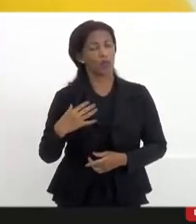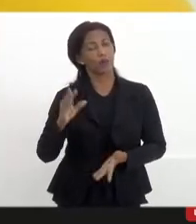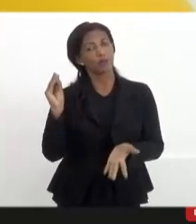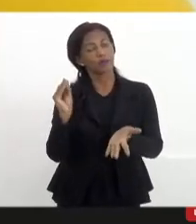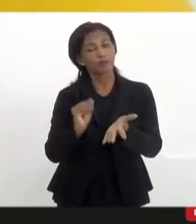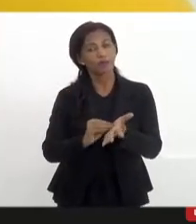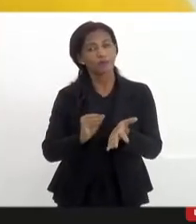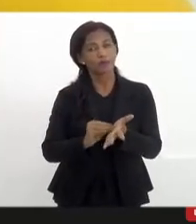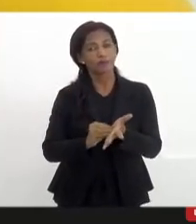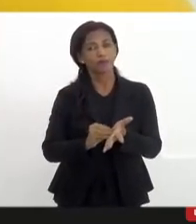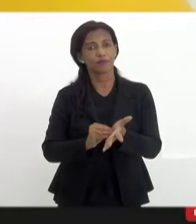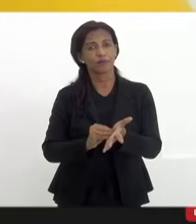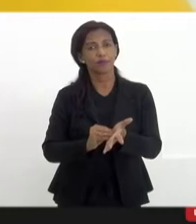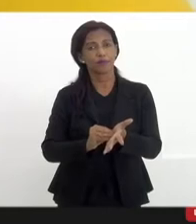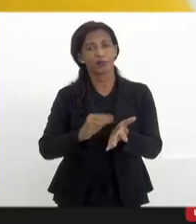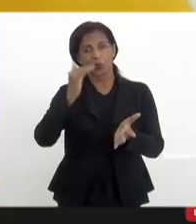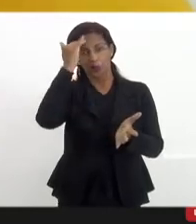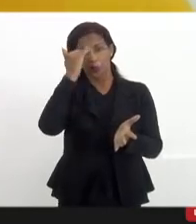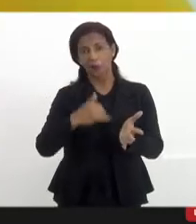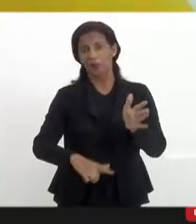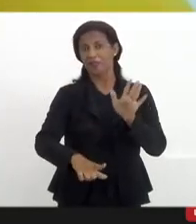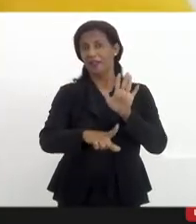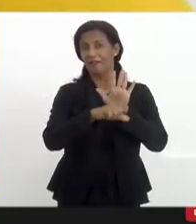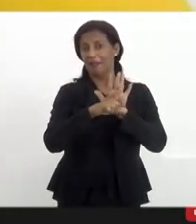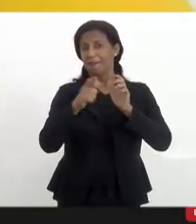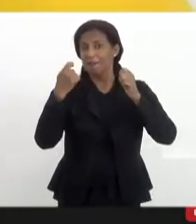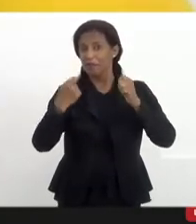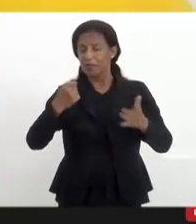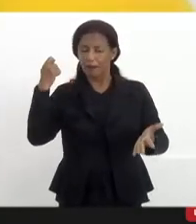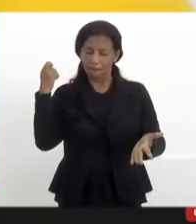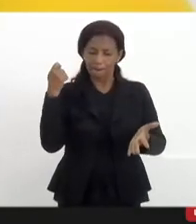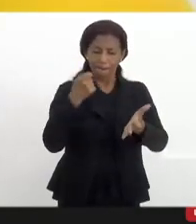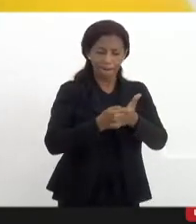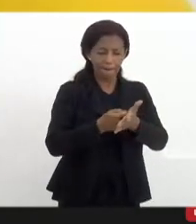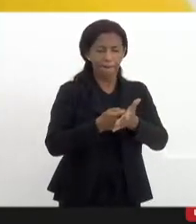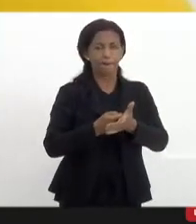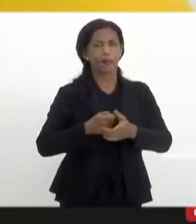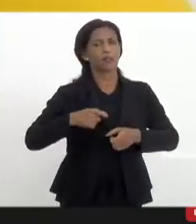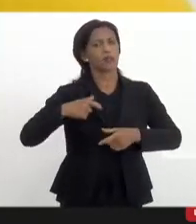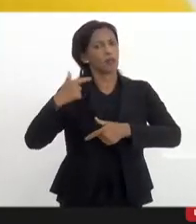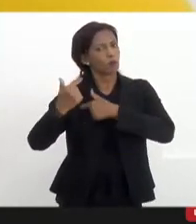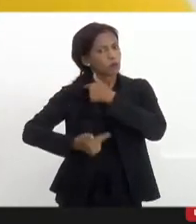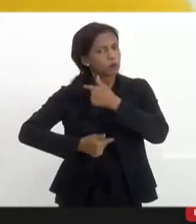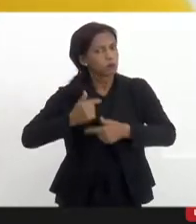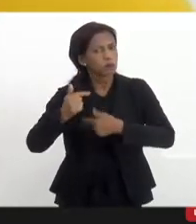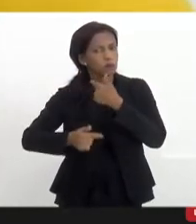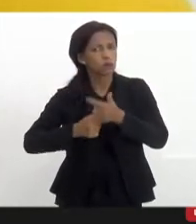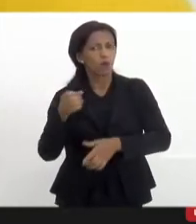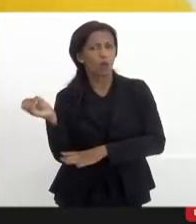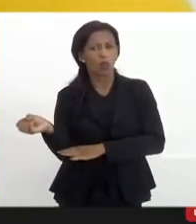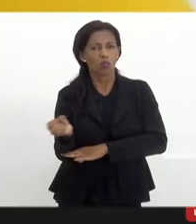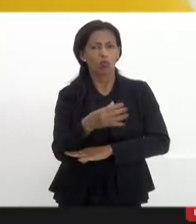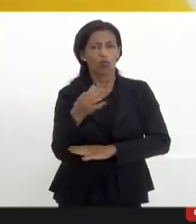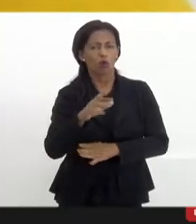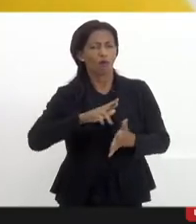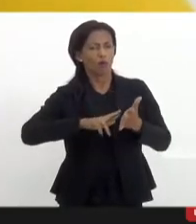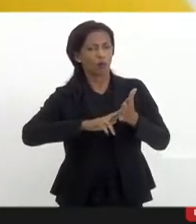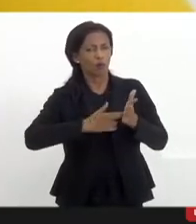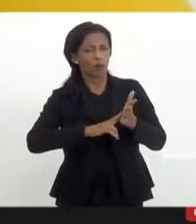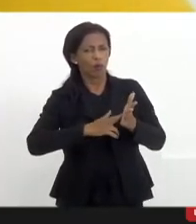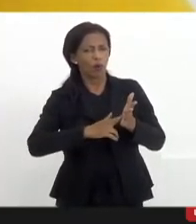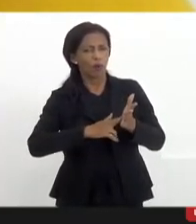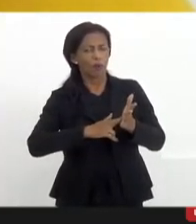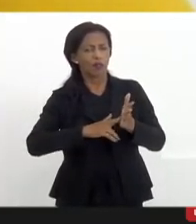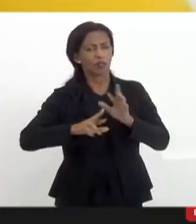e aí a gente tem que fazer esse cumprase e tem que lutar para avançar para novas normativas para diferentes